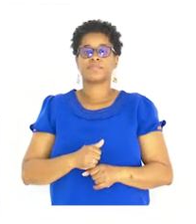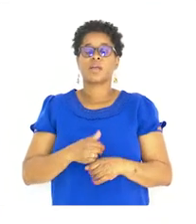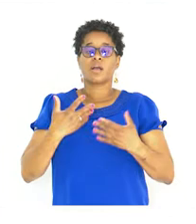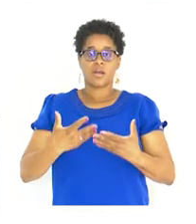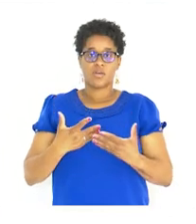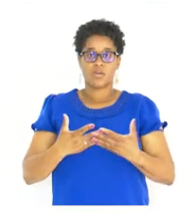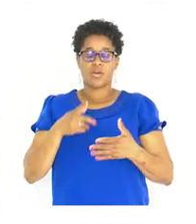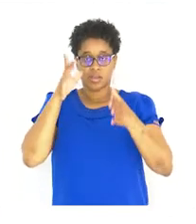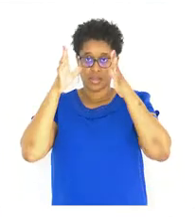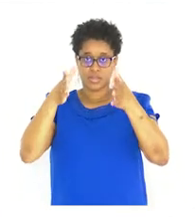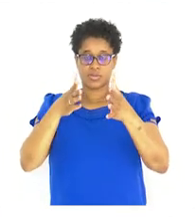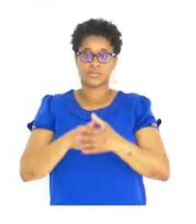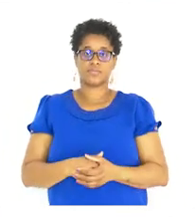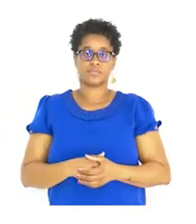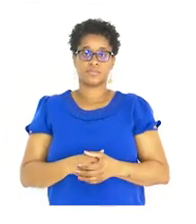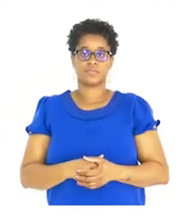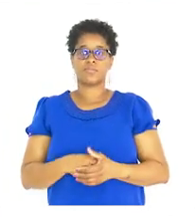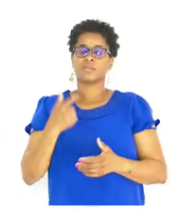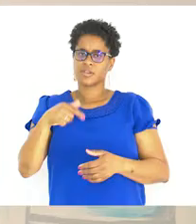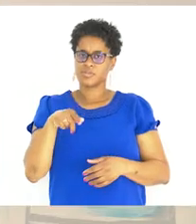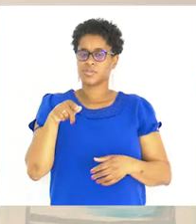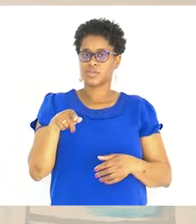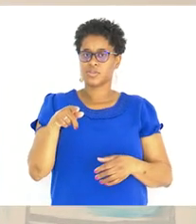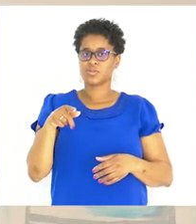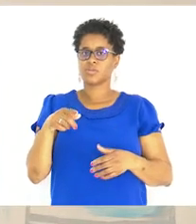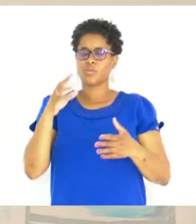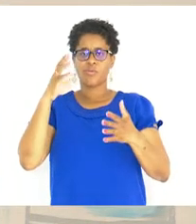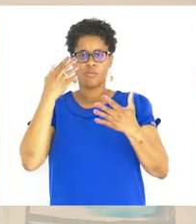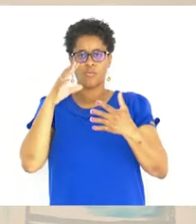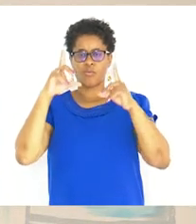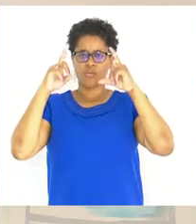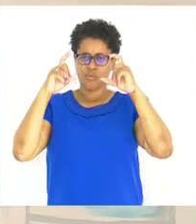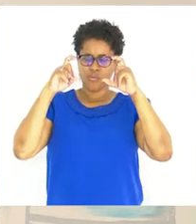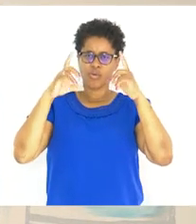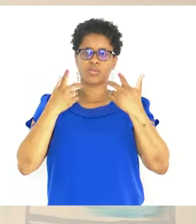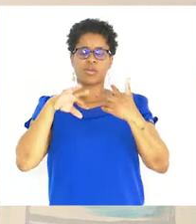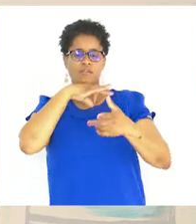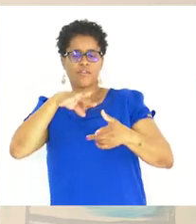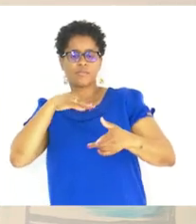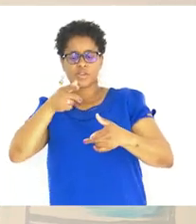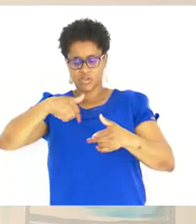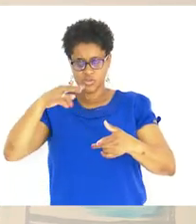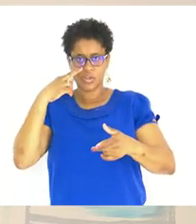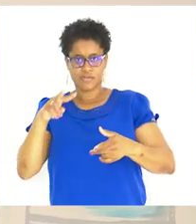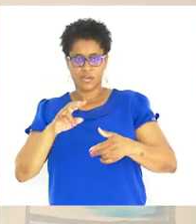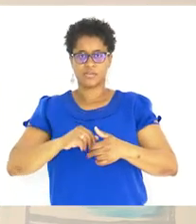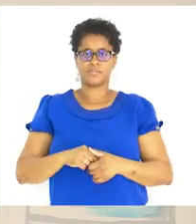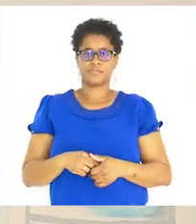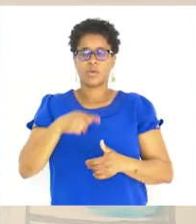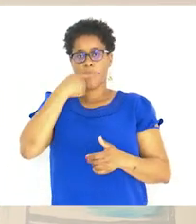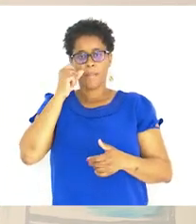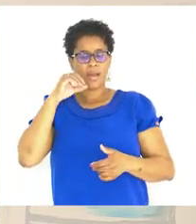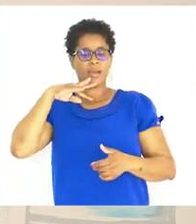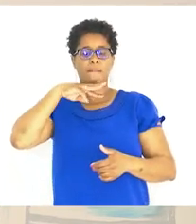Atenção Temos aqui O retrato Da família Que nós tivemos a ver O